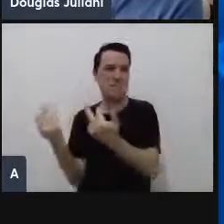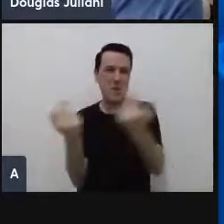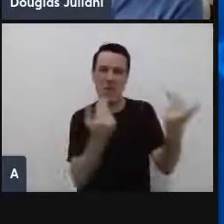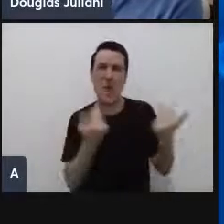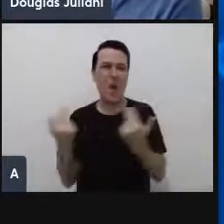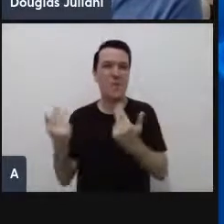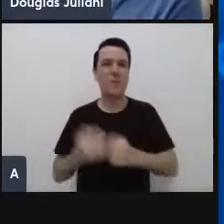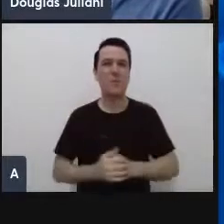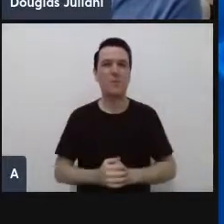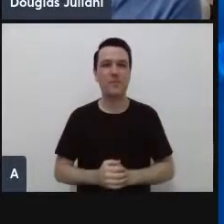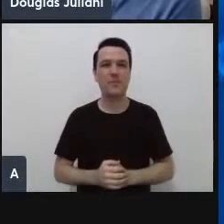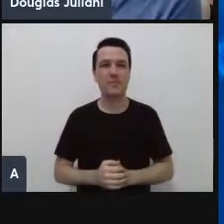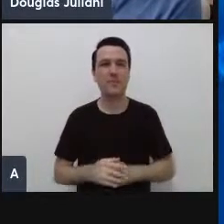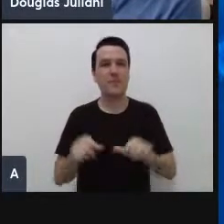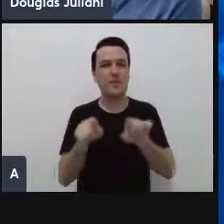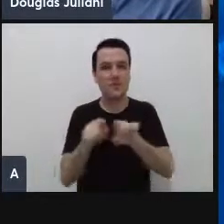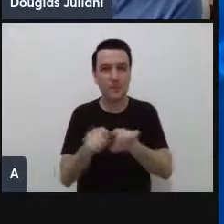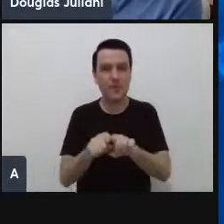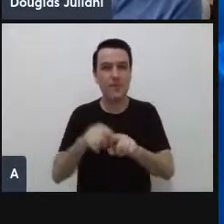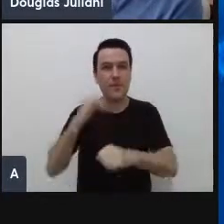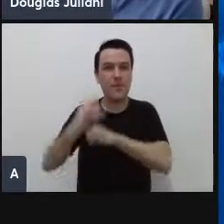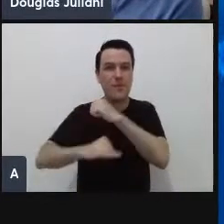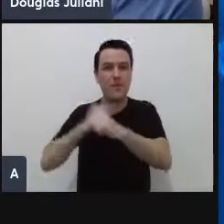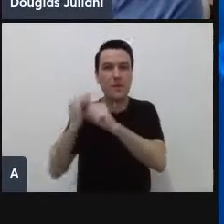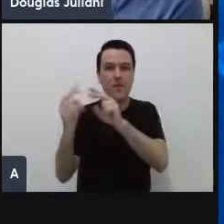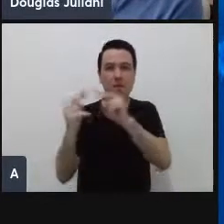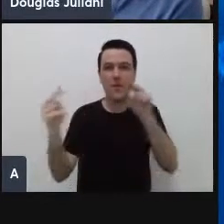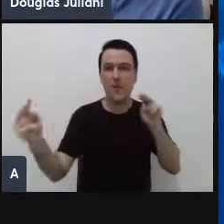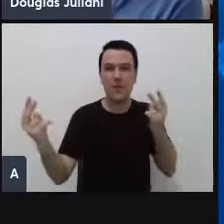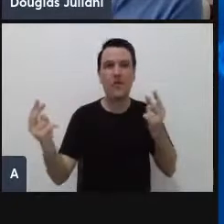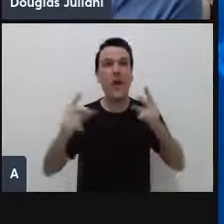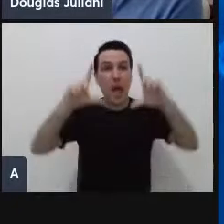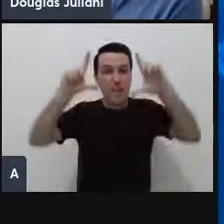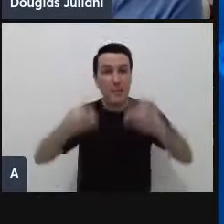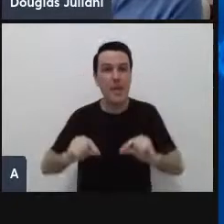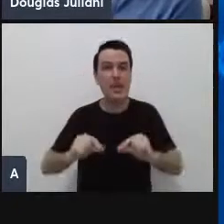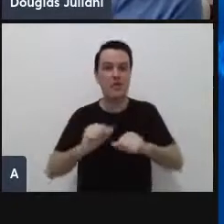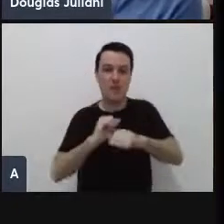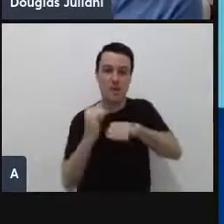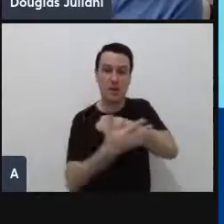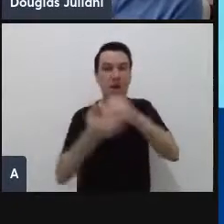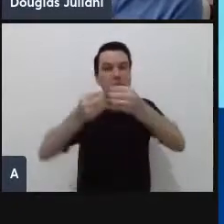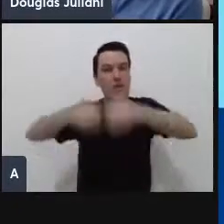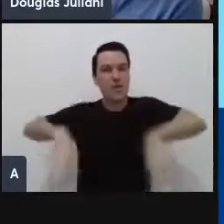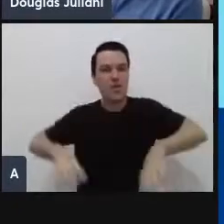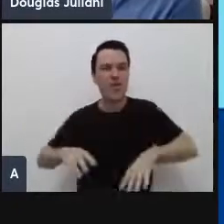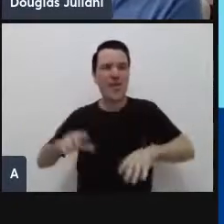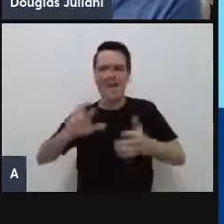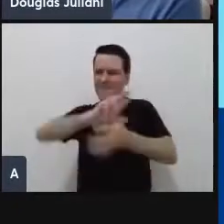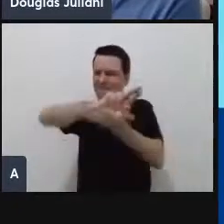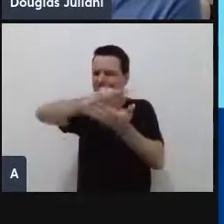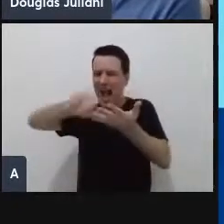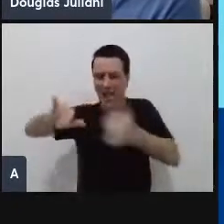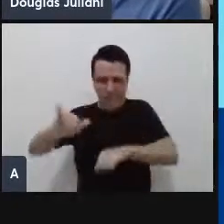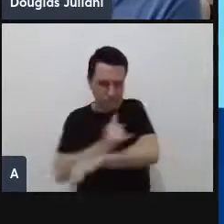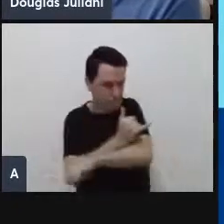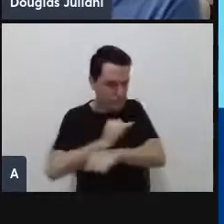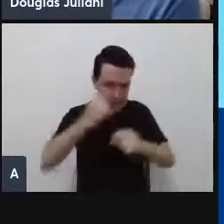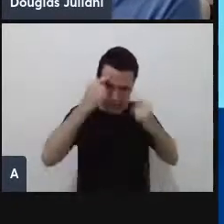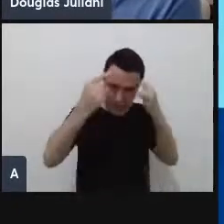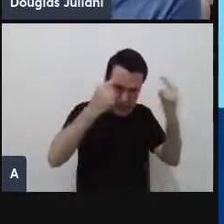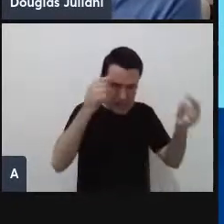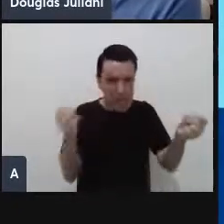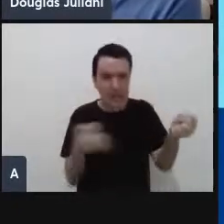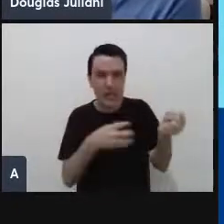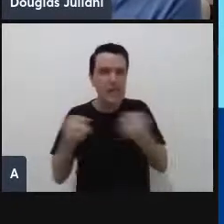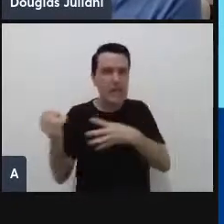Um recato que foi feito online para diminuir os impactos do coronavírus, então várias iniciativas buscando a inovação para